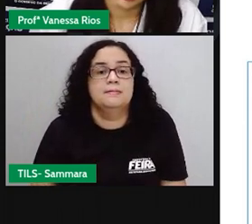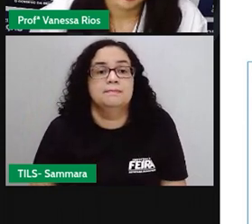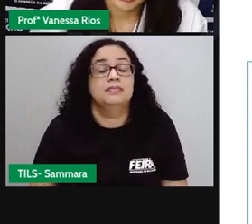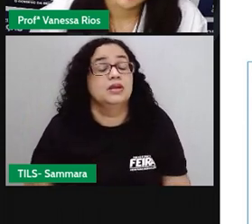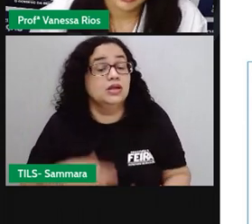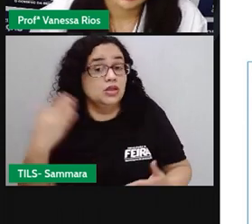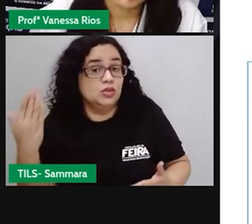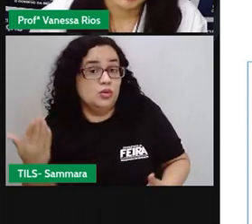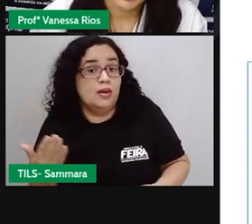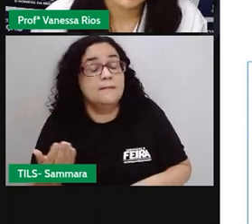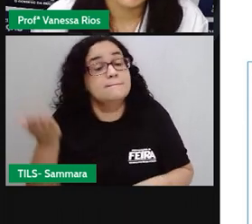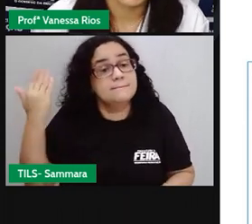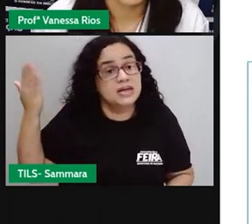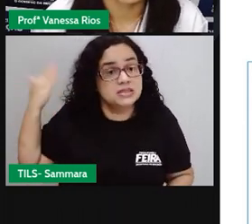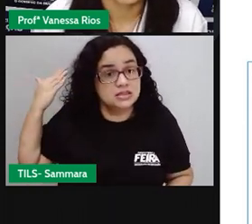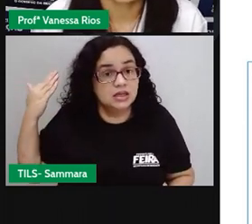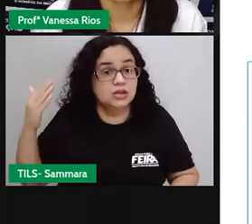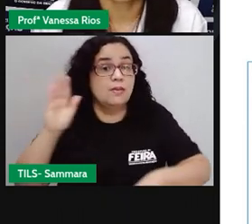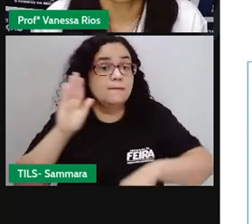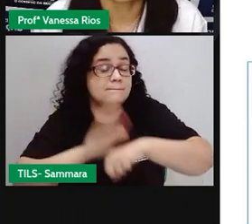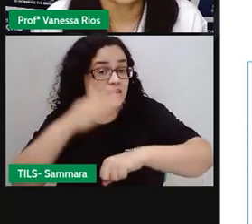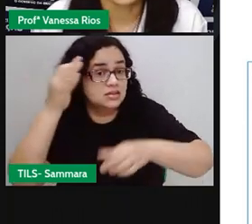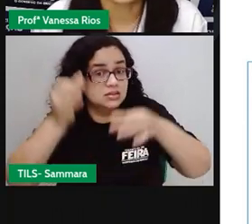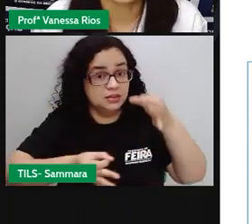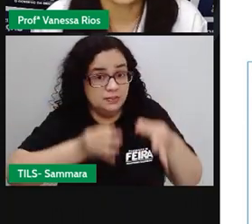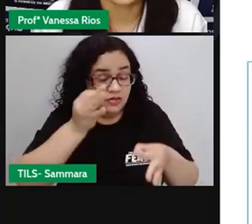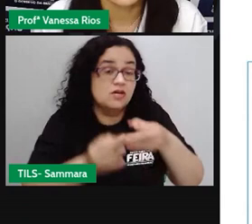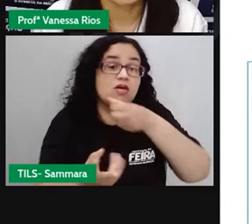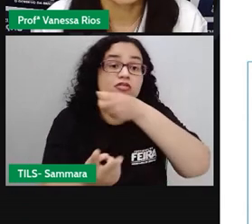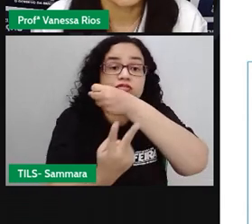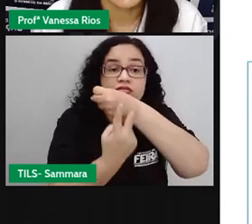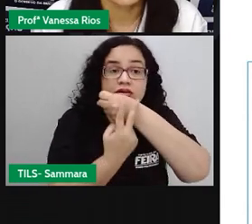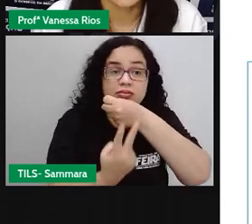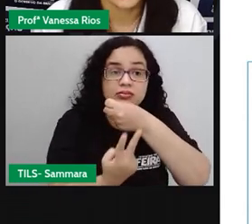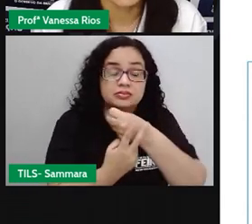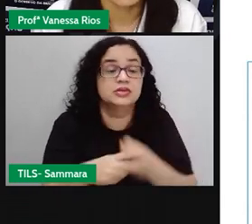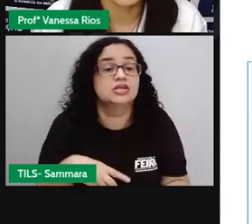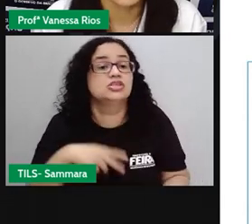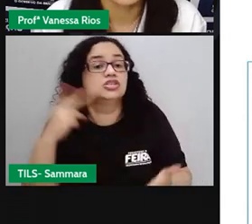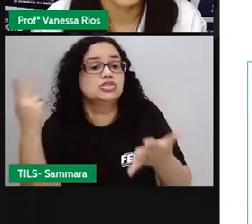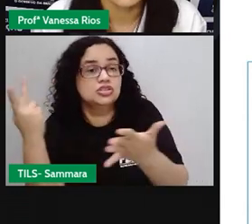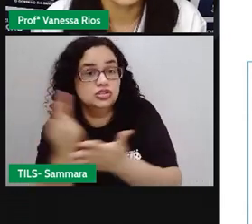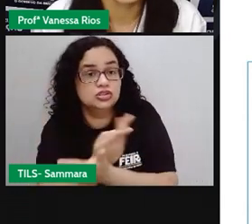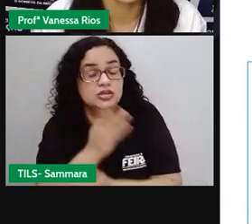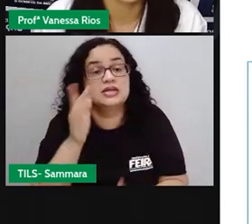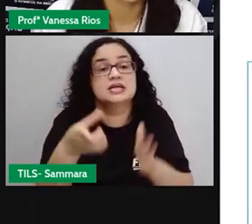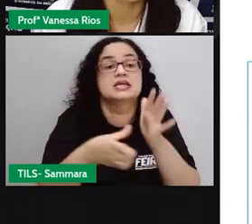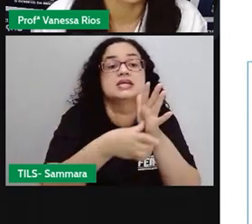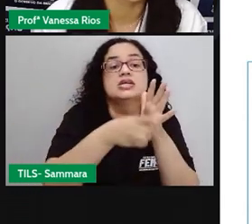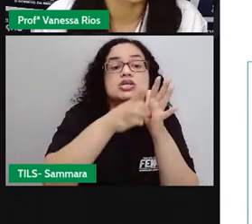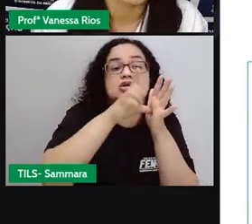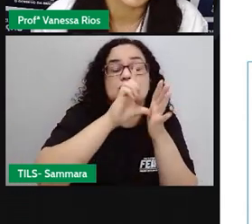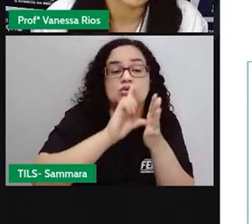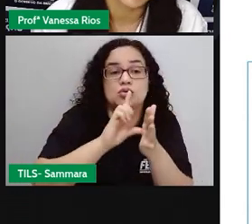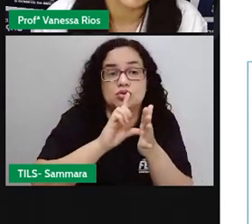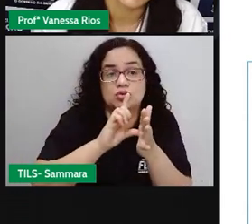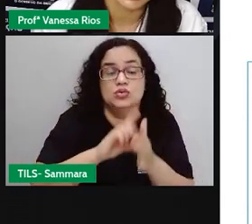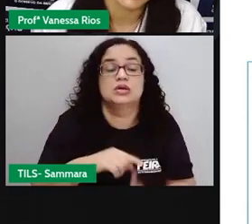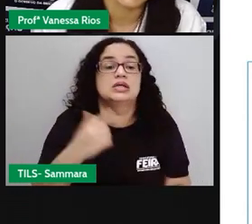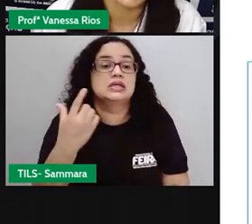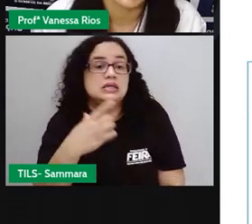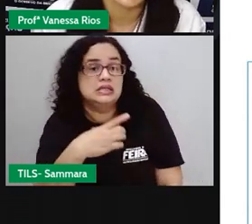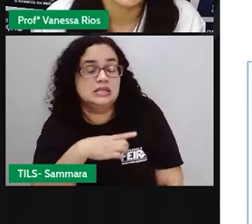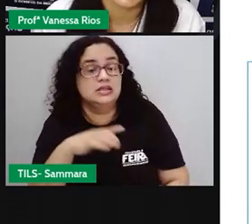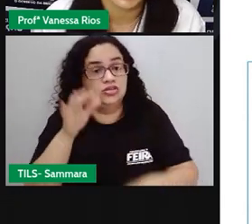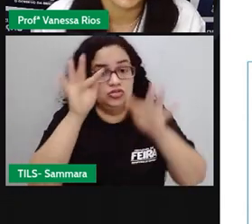No pretérito mais que perfeito o verbo expressa um fato já ocorrido antes do outro fato já